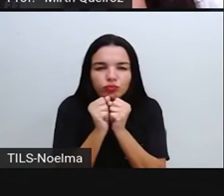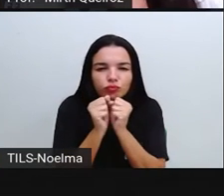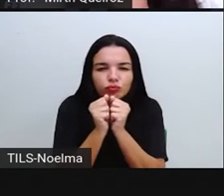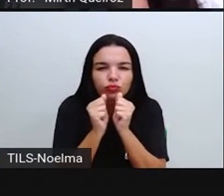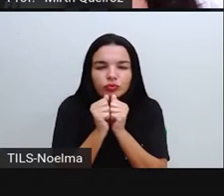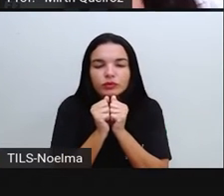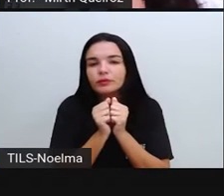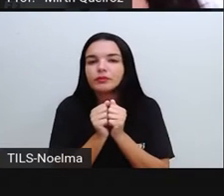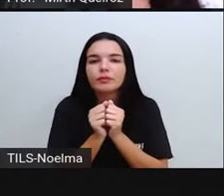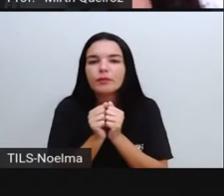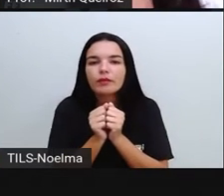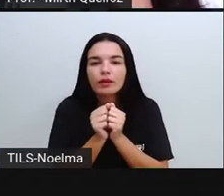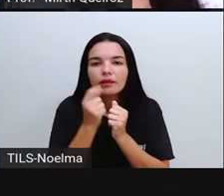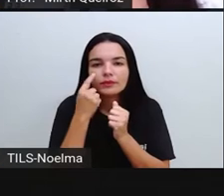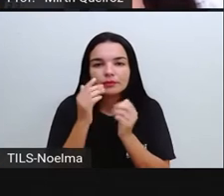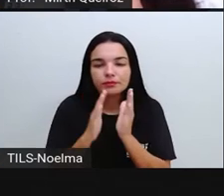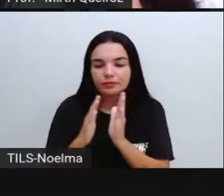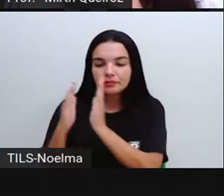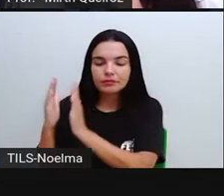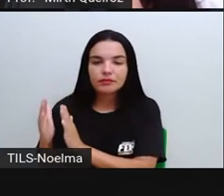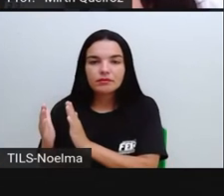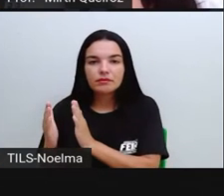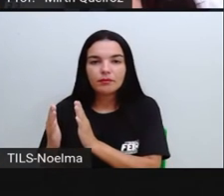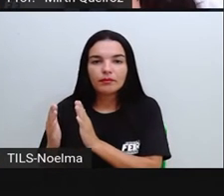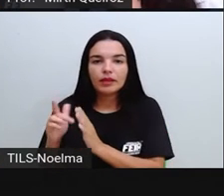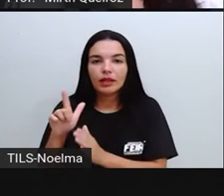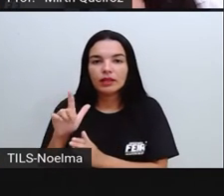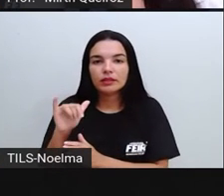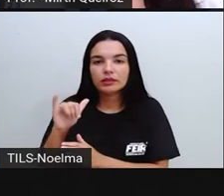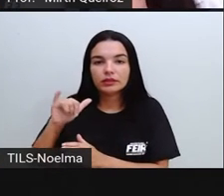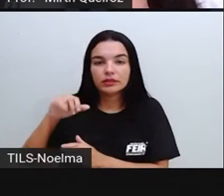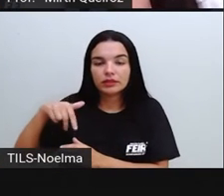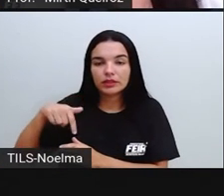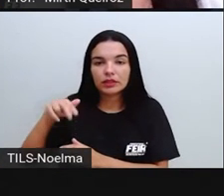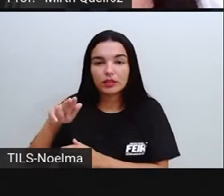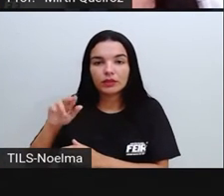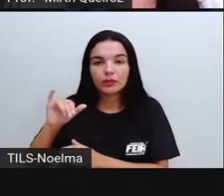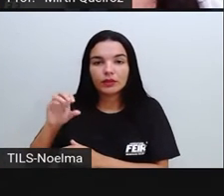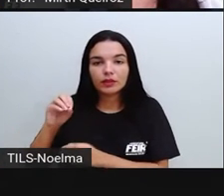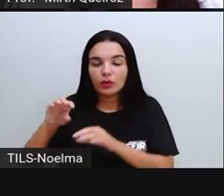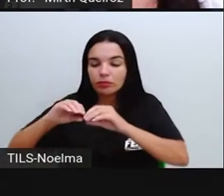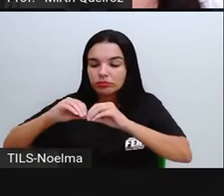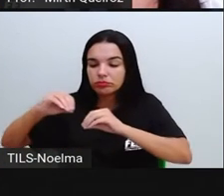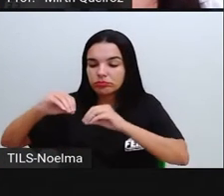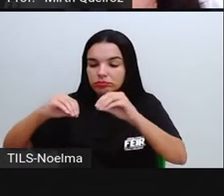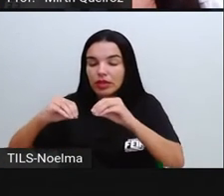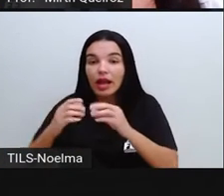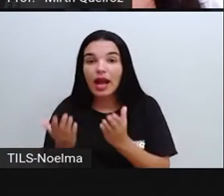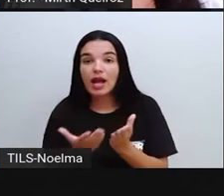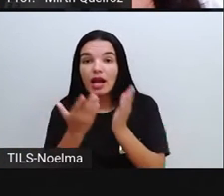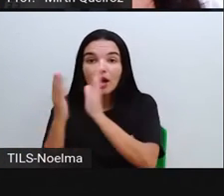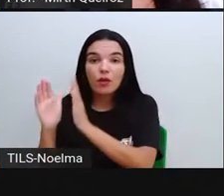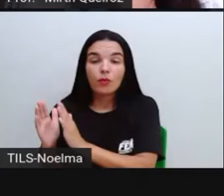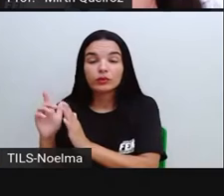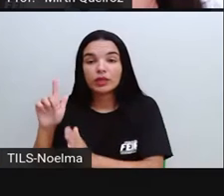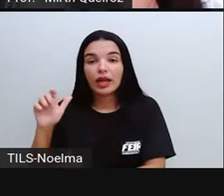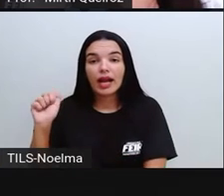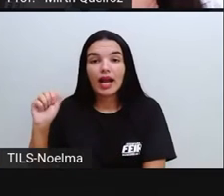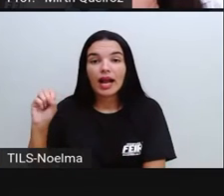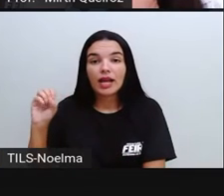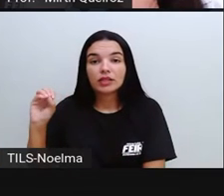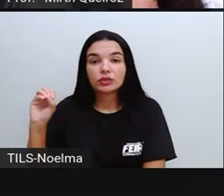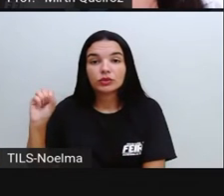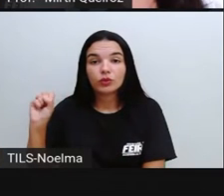No estado líquido, um pouco afastada. E no estado gasoso, bem afastada. Para ela transformar, quando ela transforma